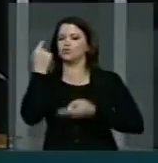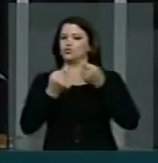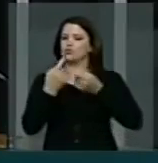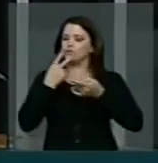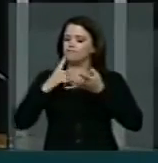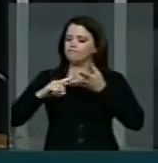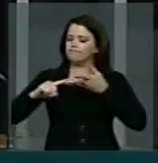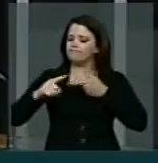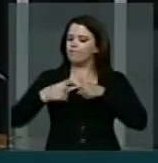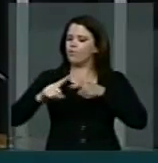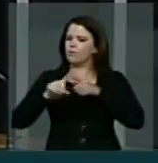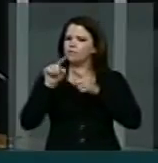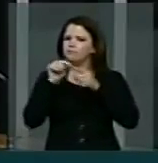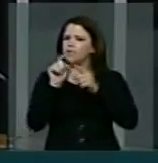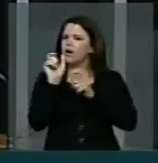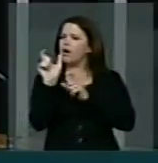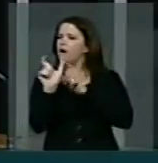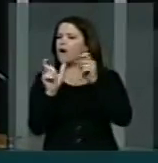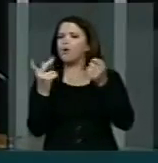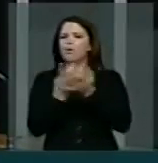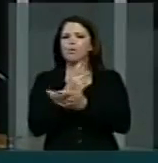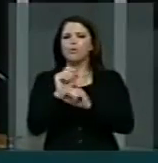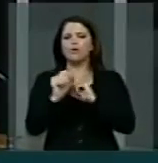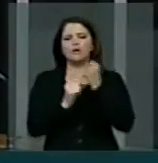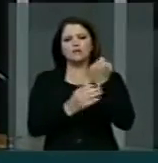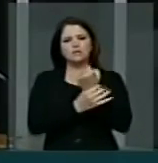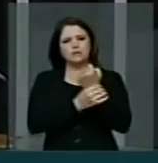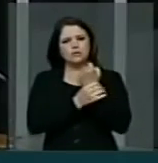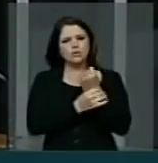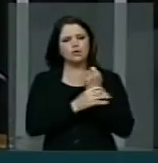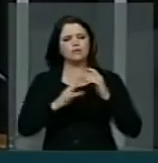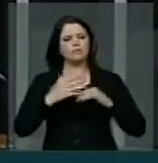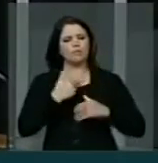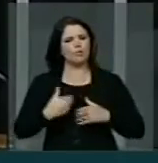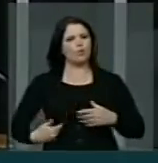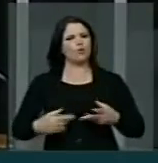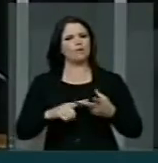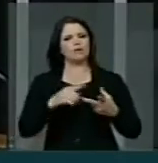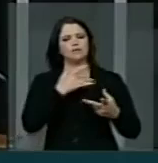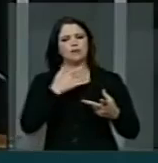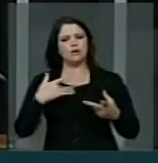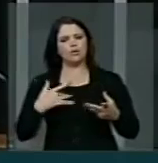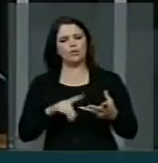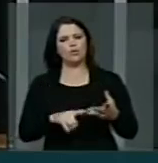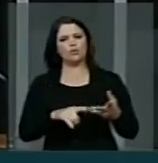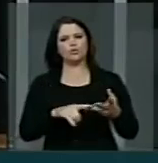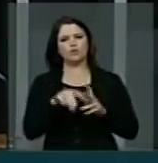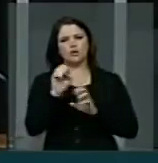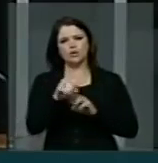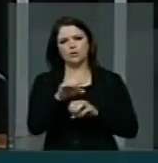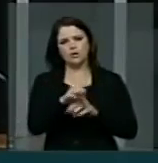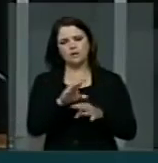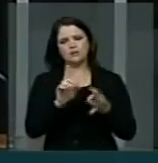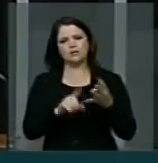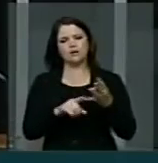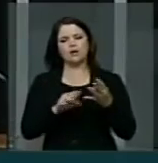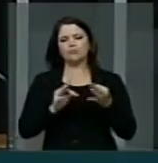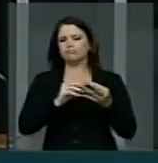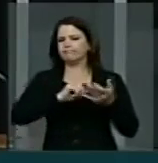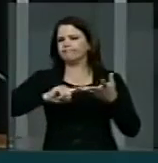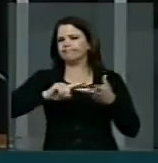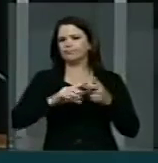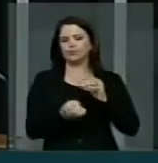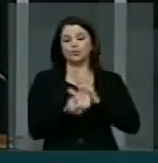problemas pontuais, como segurança pública, saúde, educação, e